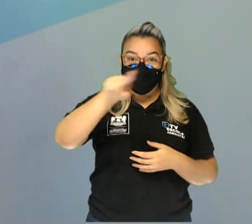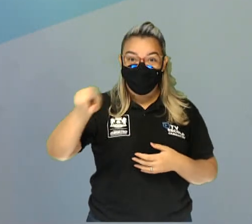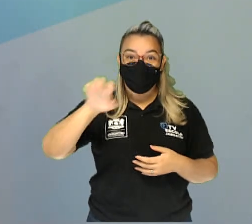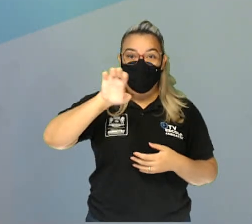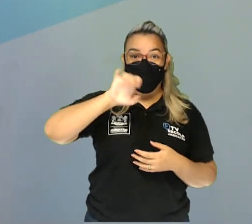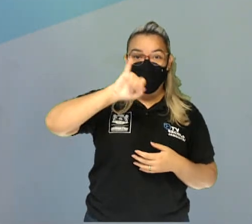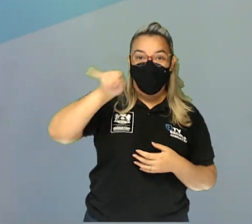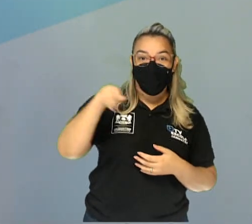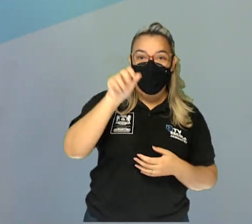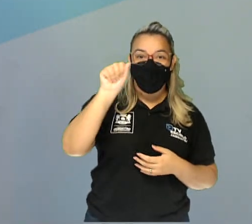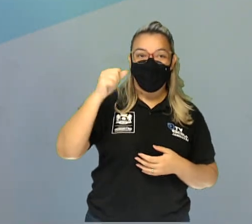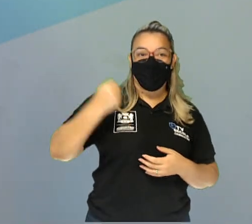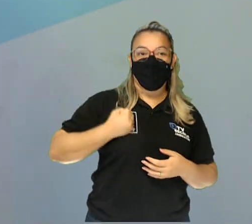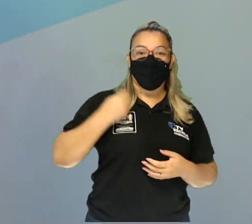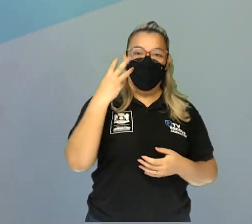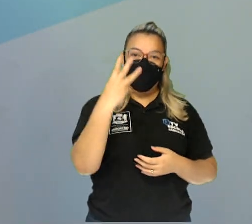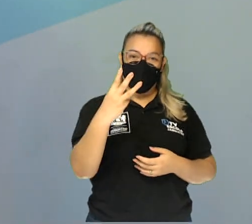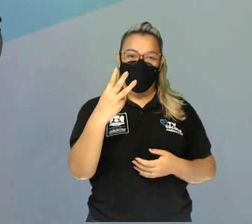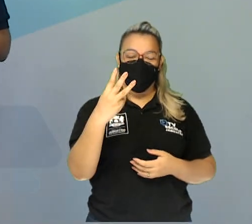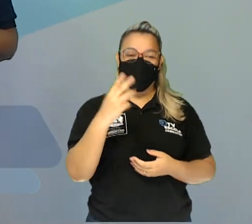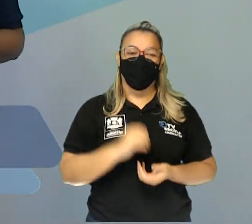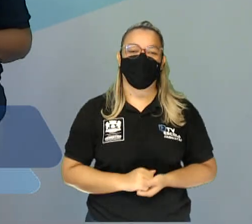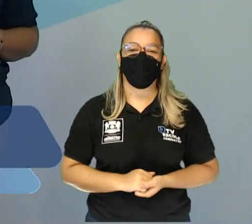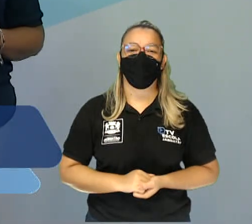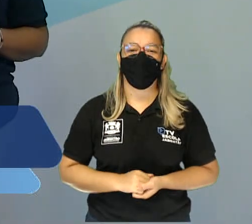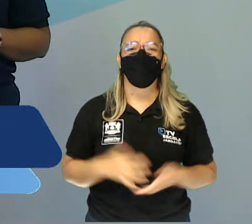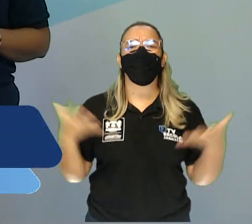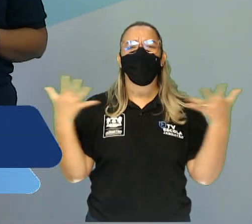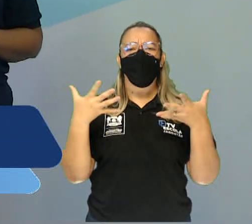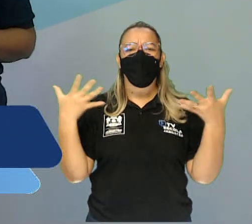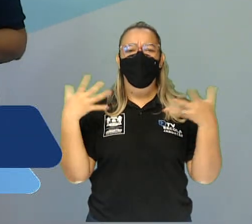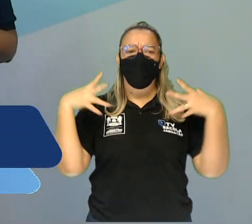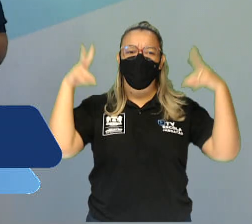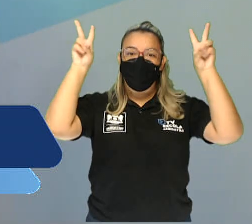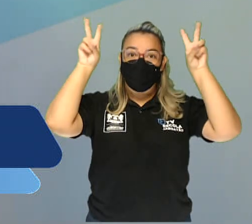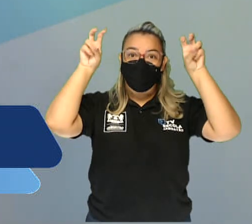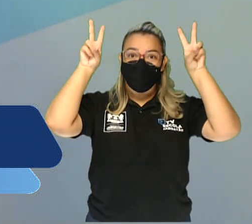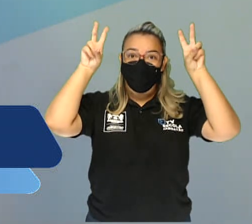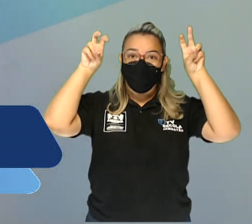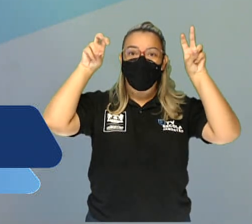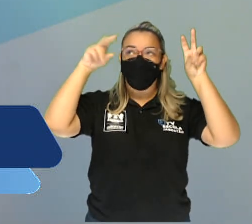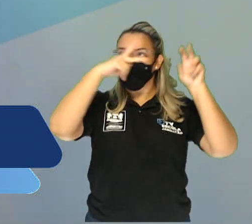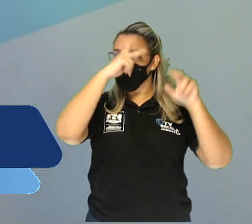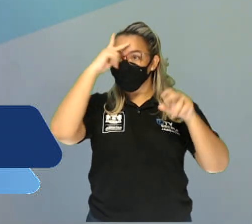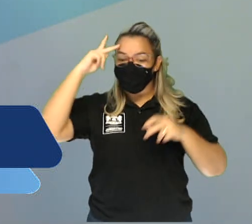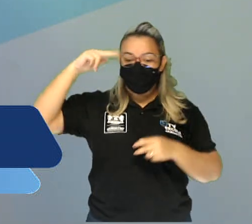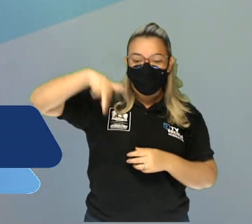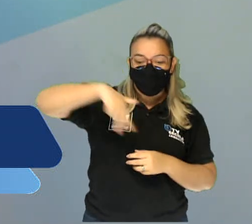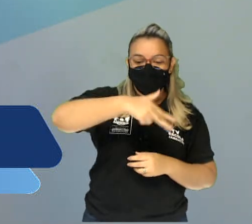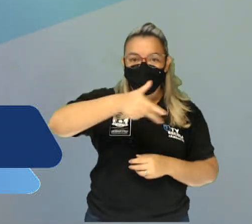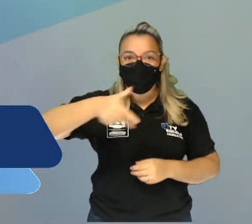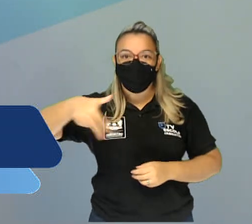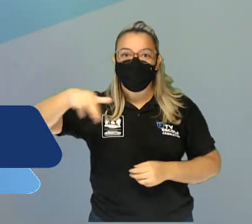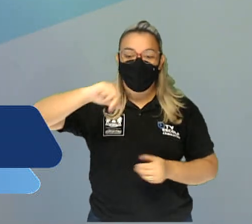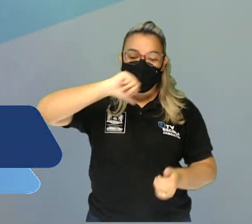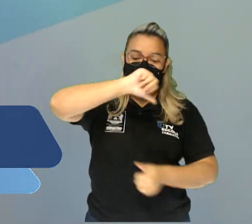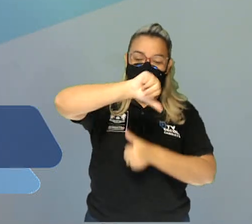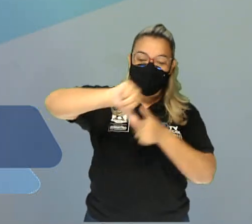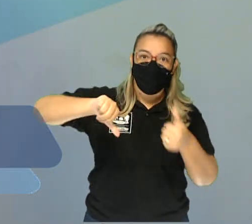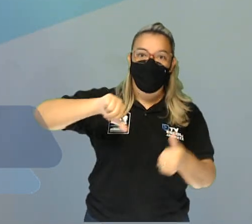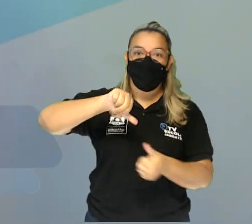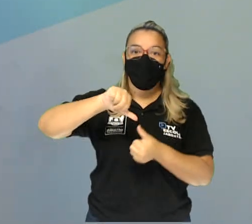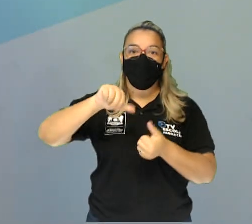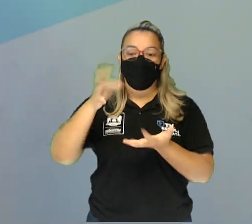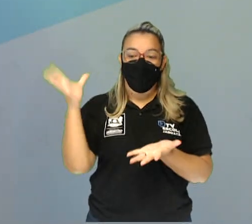módulo 3. Vamos lá? Nós vamos falar hoje sobre a circulação de pessoas e as transformações